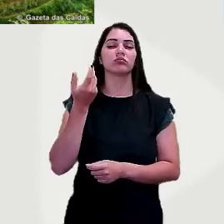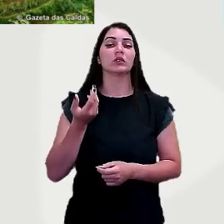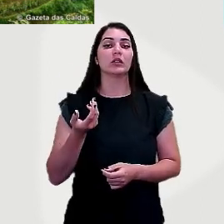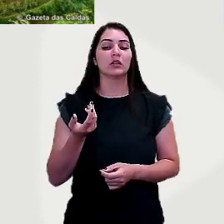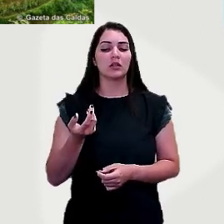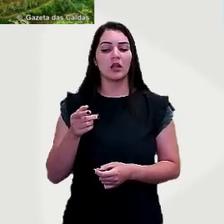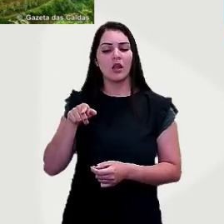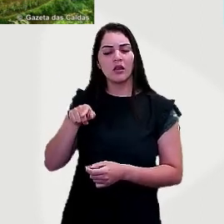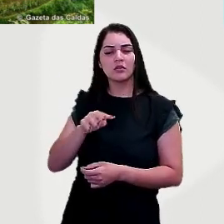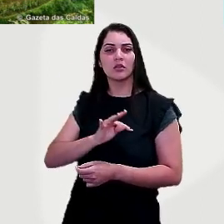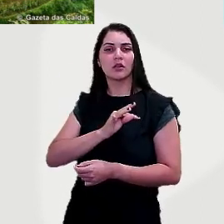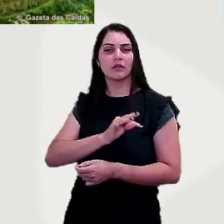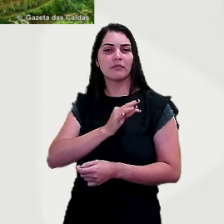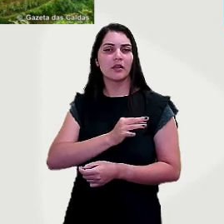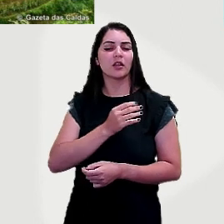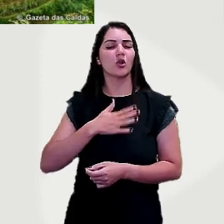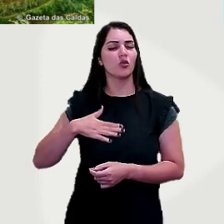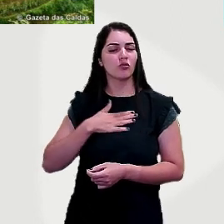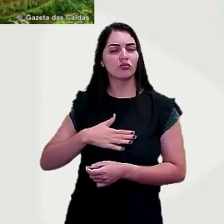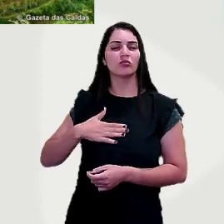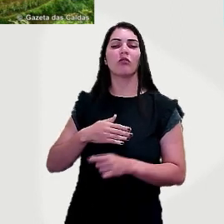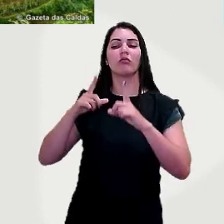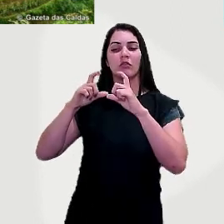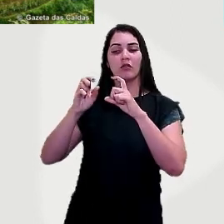muito, dessa foto, que ela é utilizada bastante